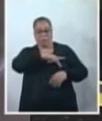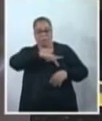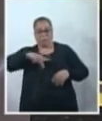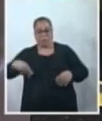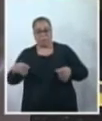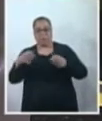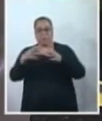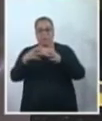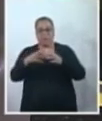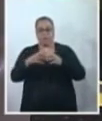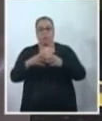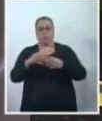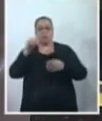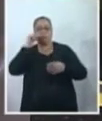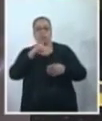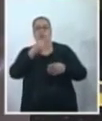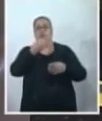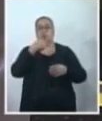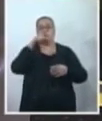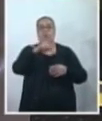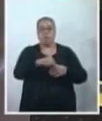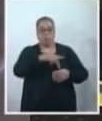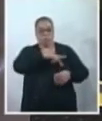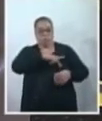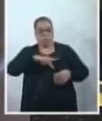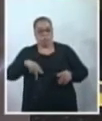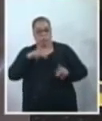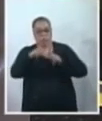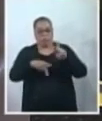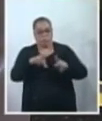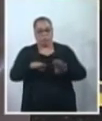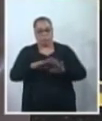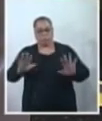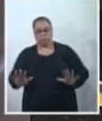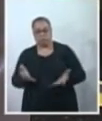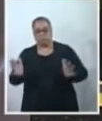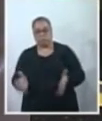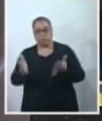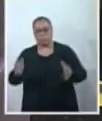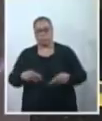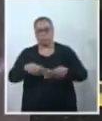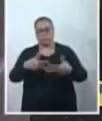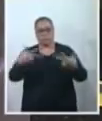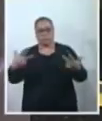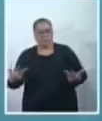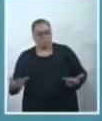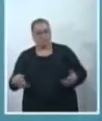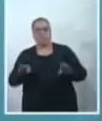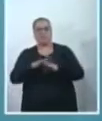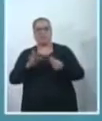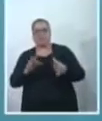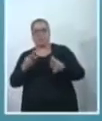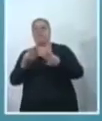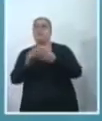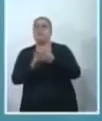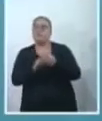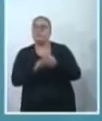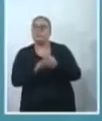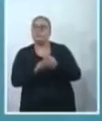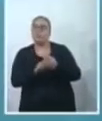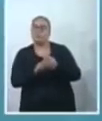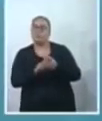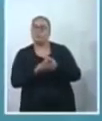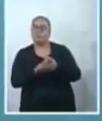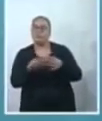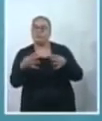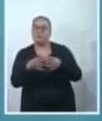Mixta de Participação Popular, presidente da Comissão de Promoção da Igualdade Racial, membro, a gente fala, membro